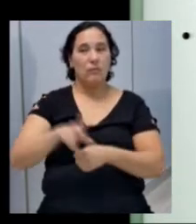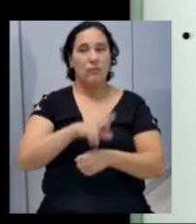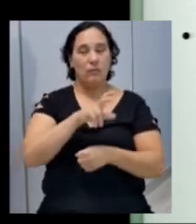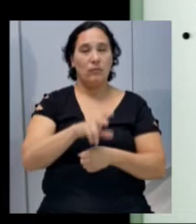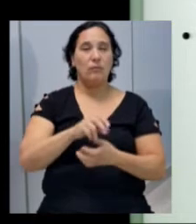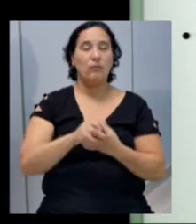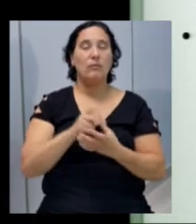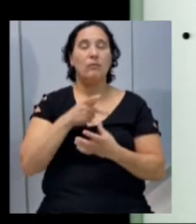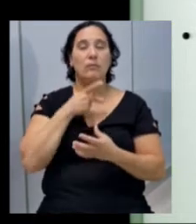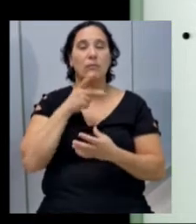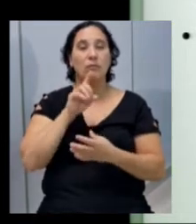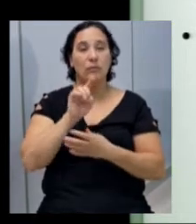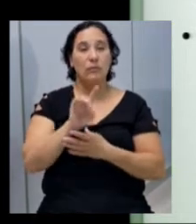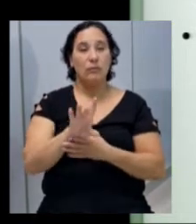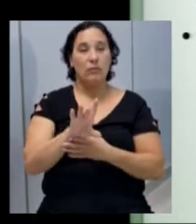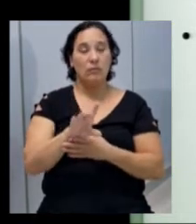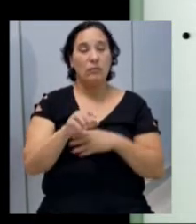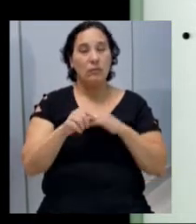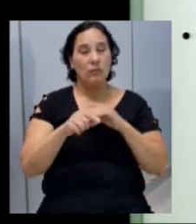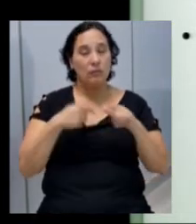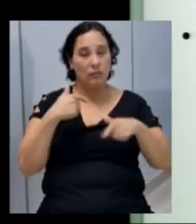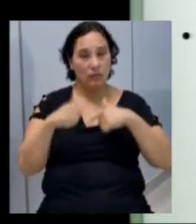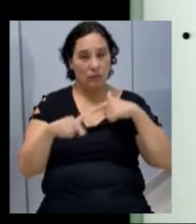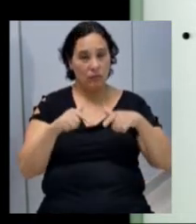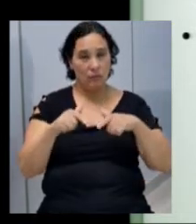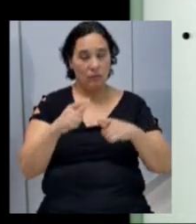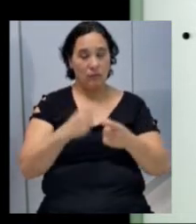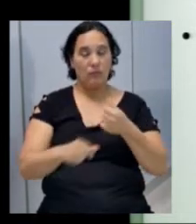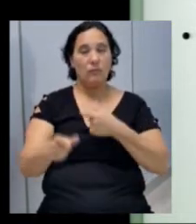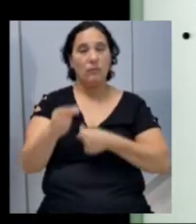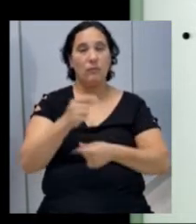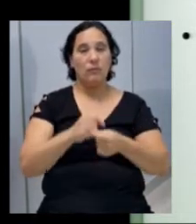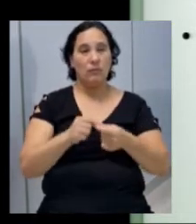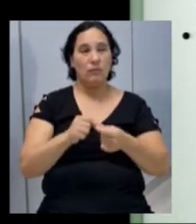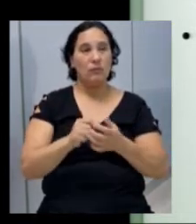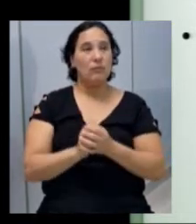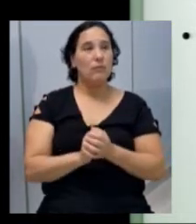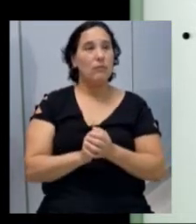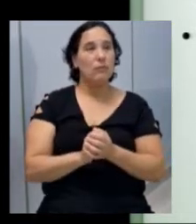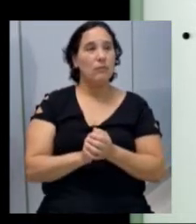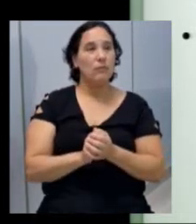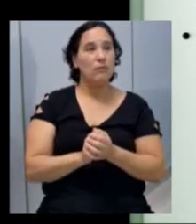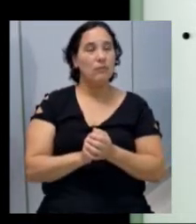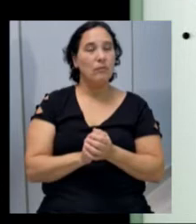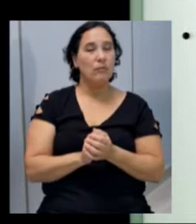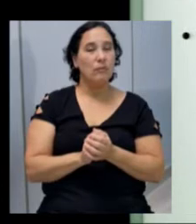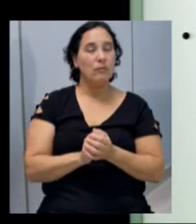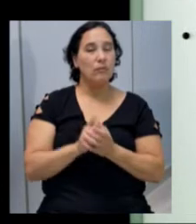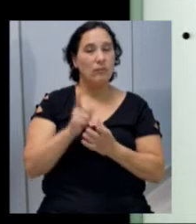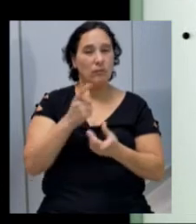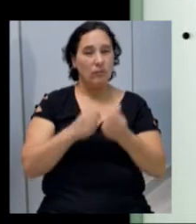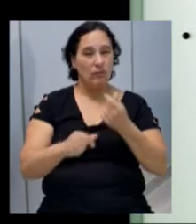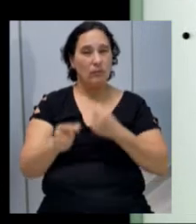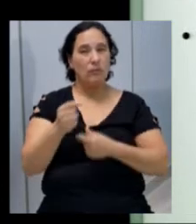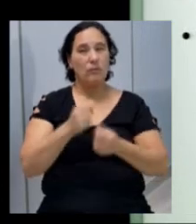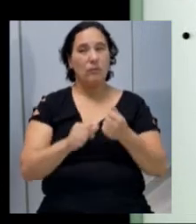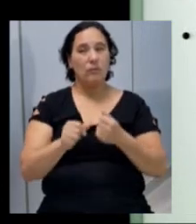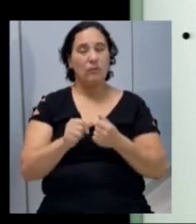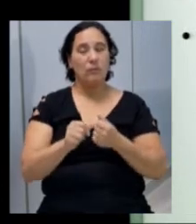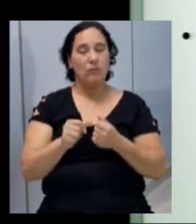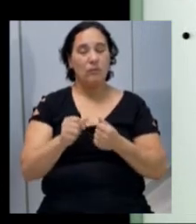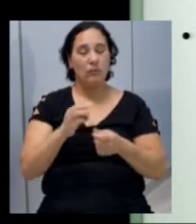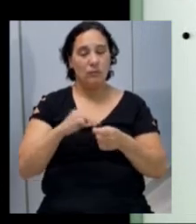aqui refere-se somente à contribuição econômica da COSIP, que a única receita de contribuição que o município